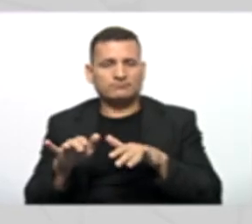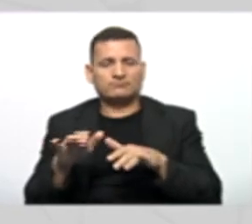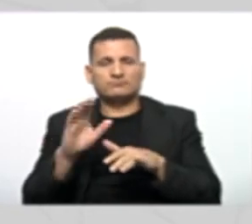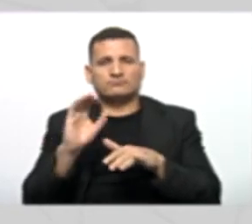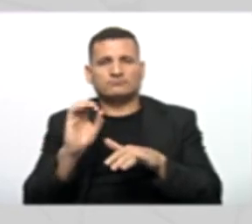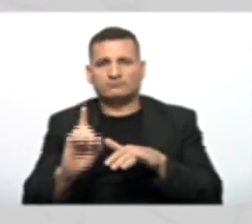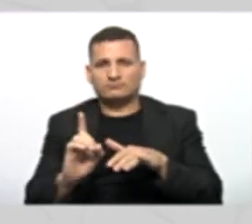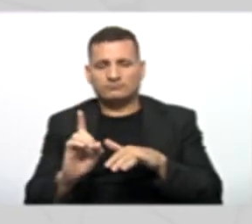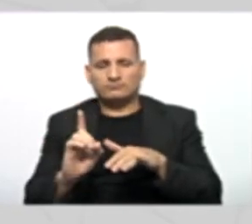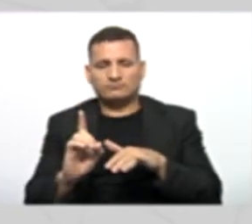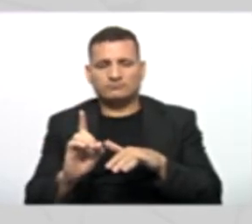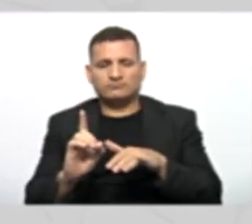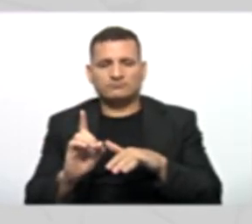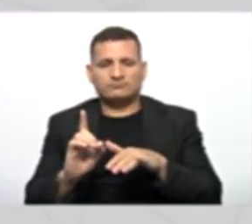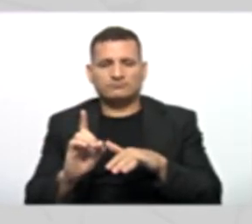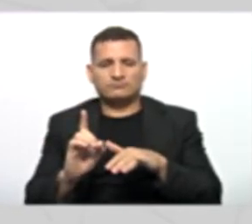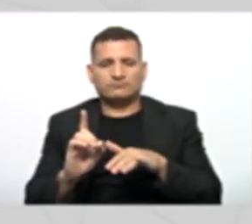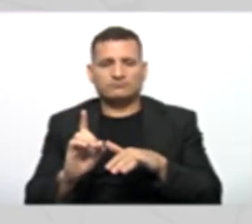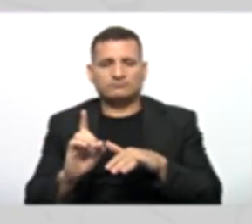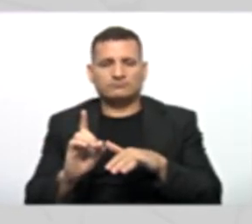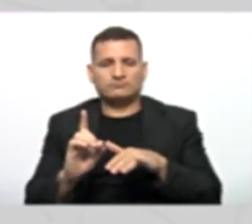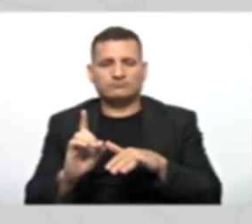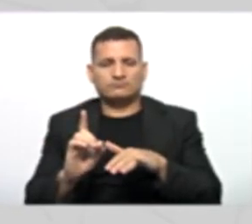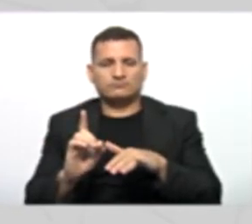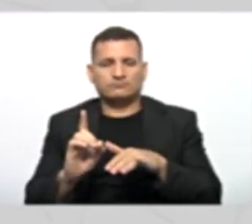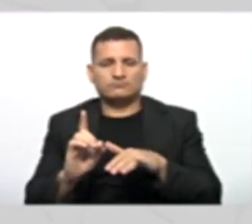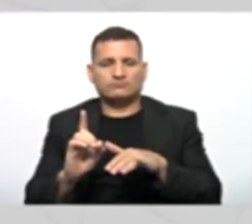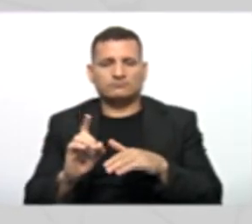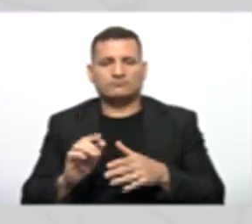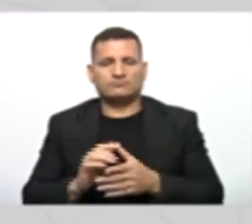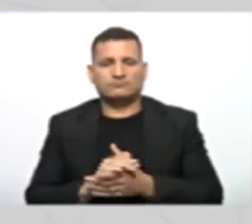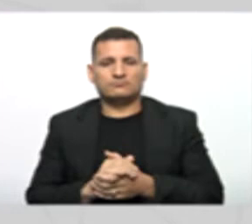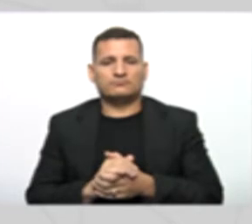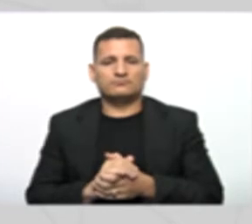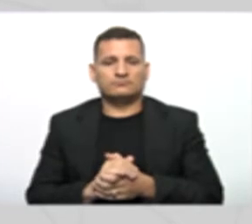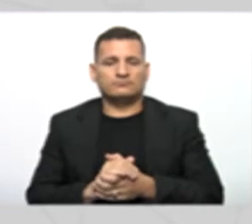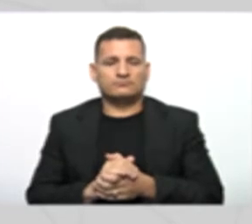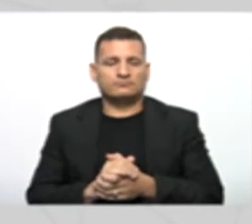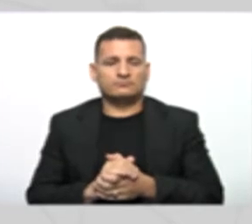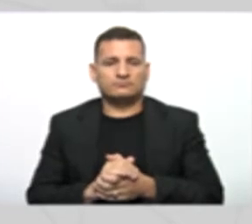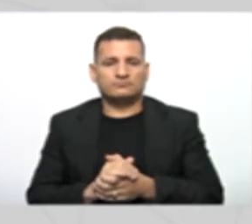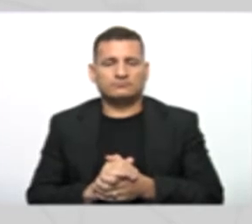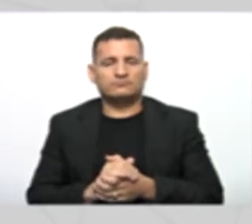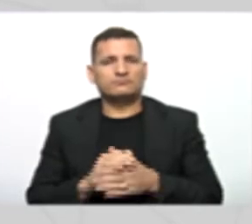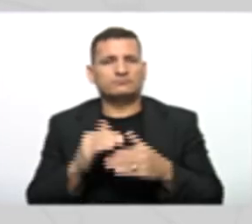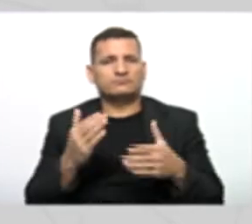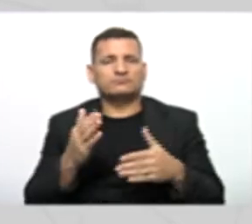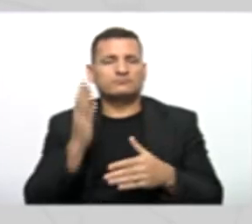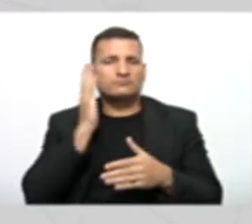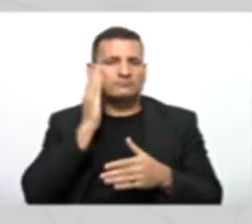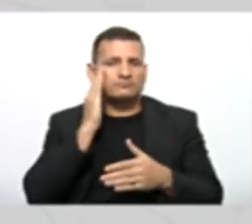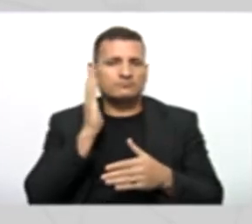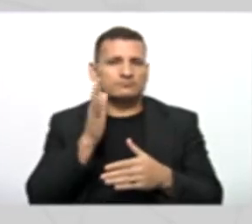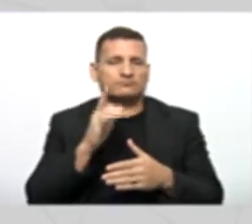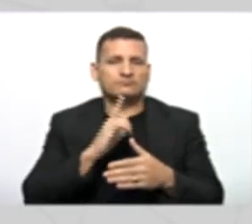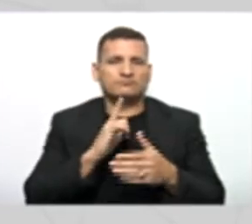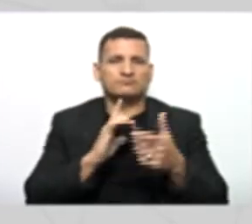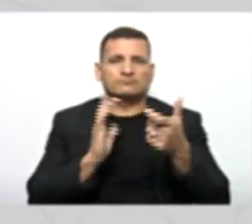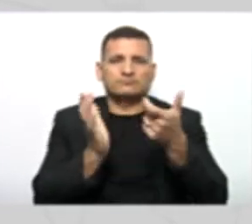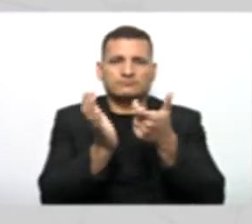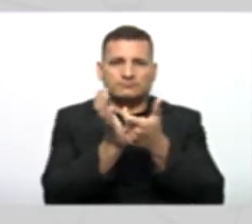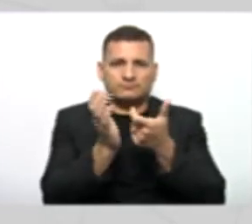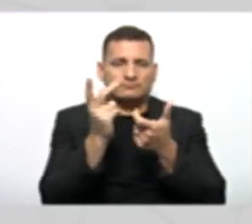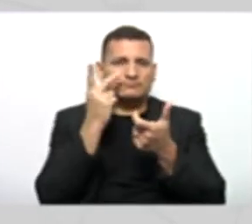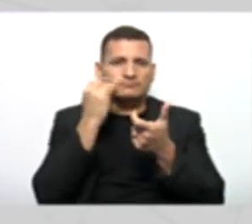código que você precisa criar. Ok? Então, vamos lá. Nós sabemos que nós tínhamos a classe pai,